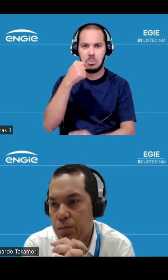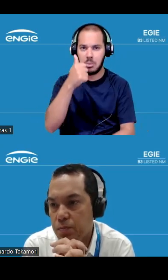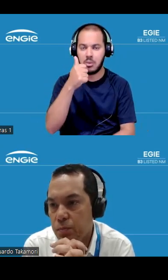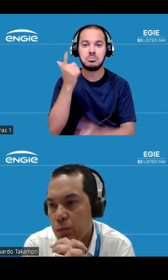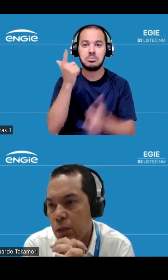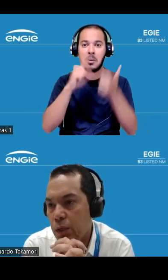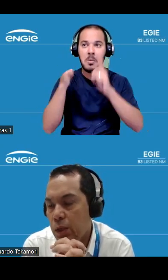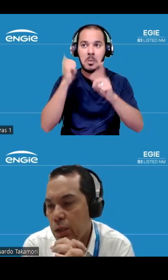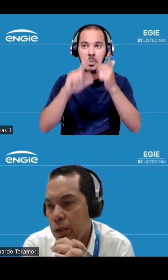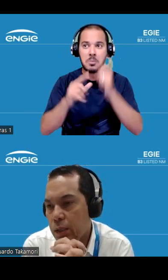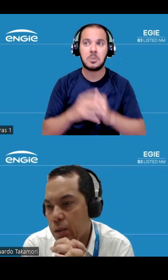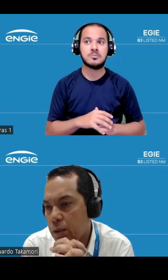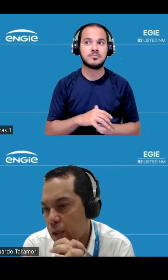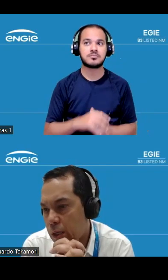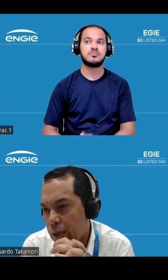acionistas